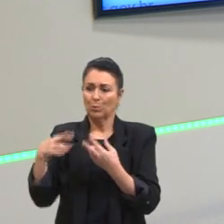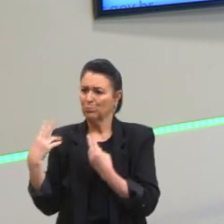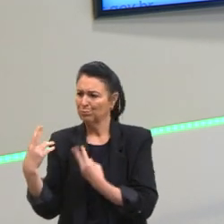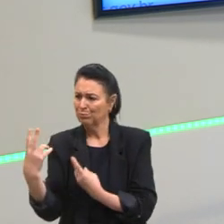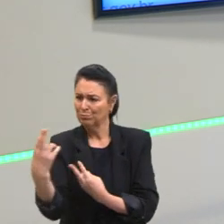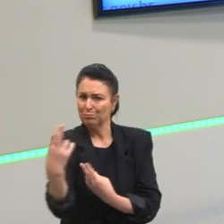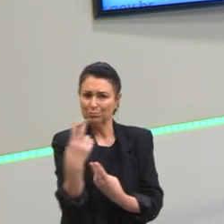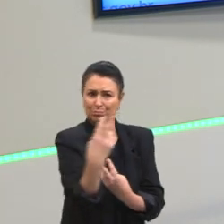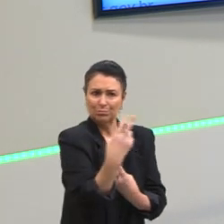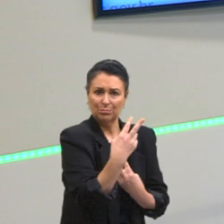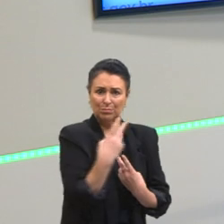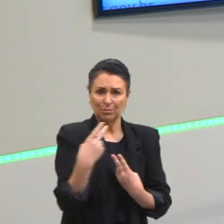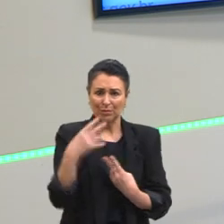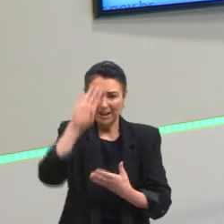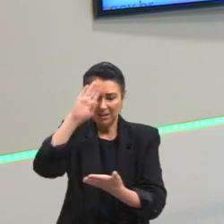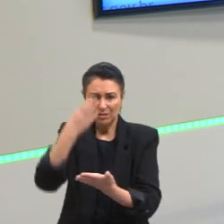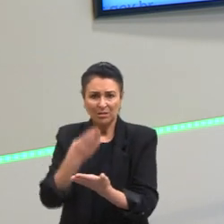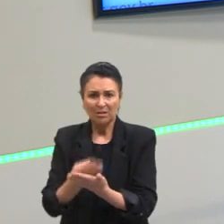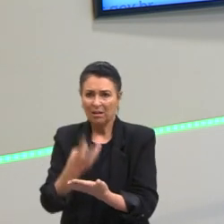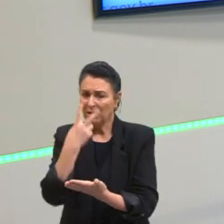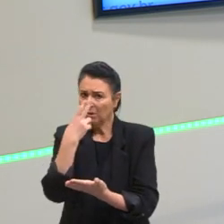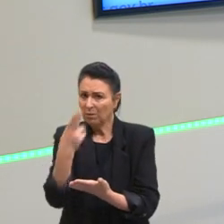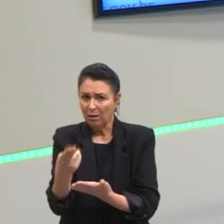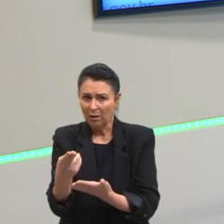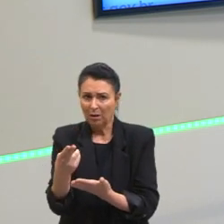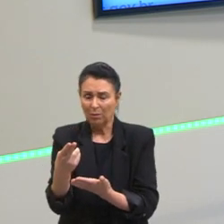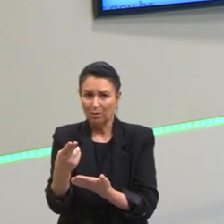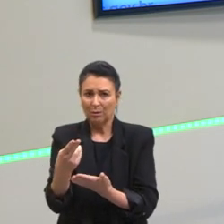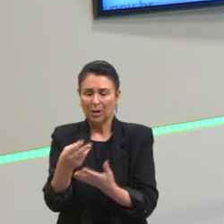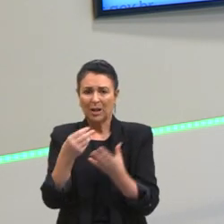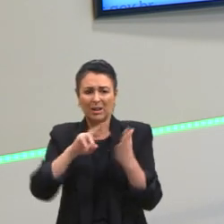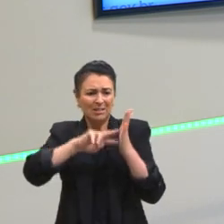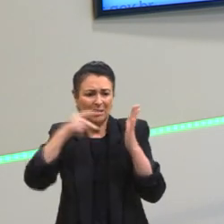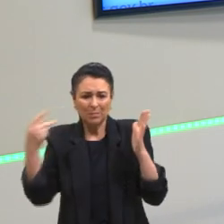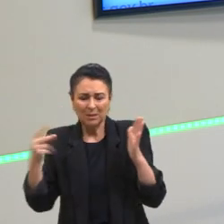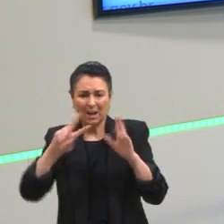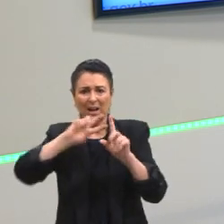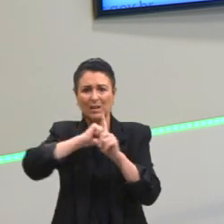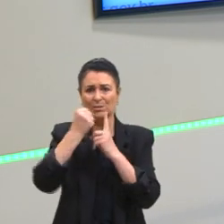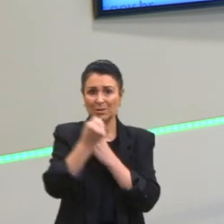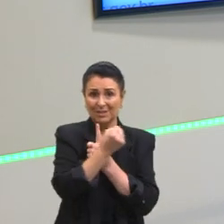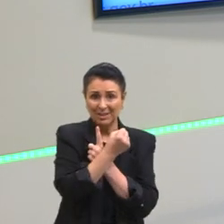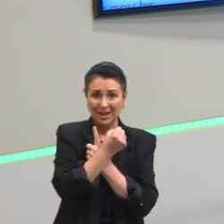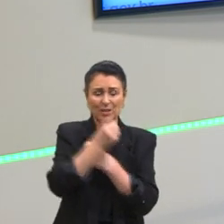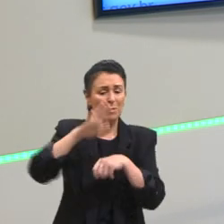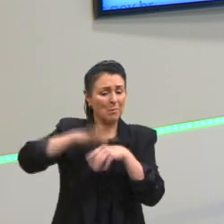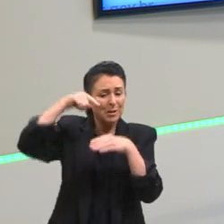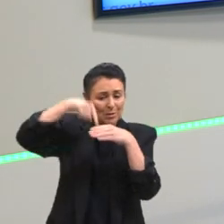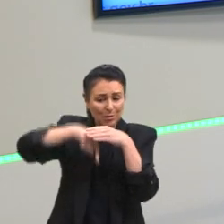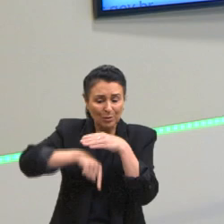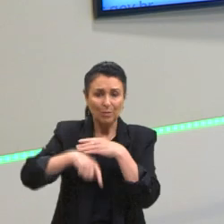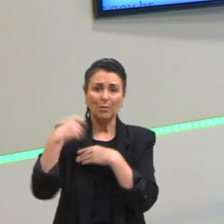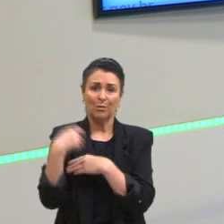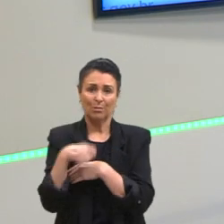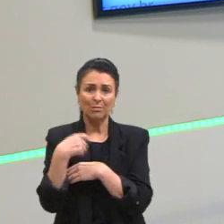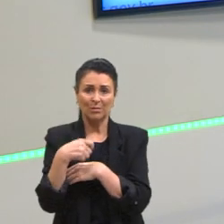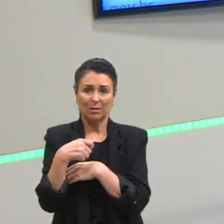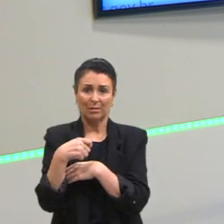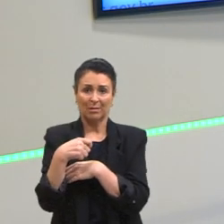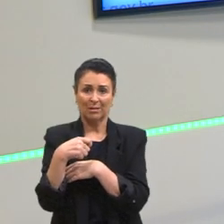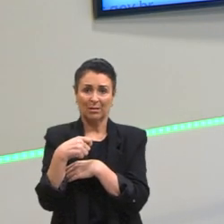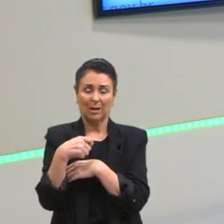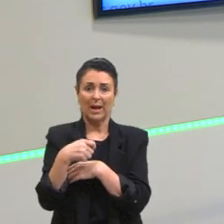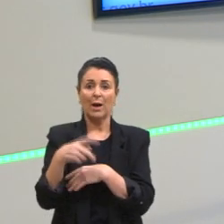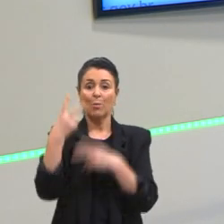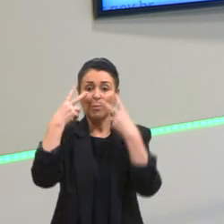uma maneira muito rasa de interpretar a sociedade, bem e mal, essa questão do mocinho e bandido, essa visão